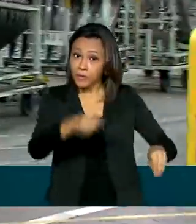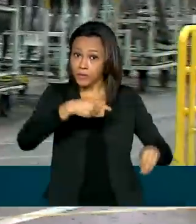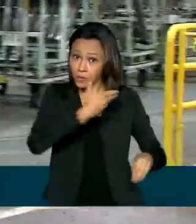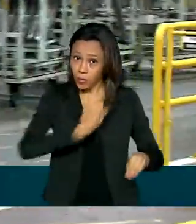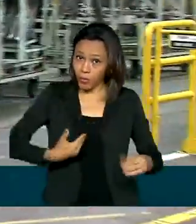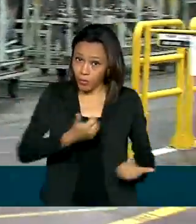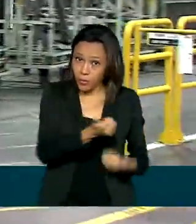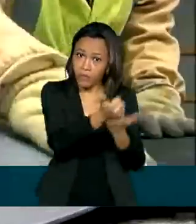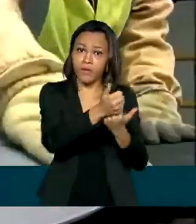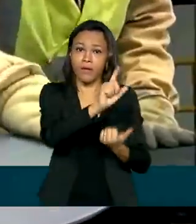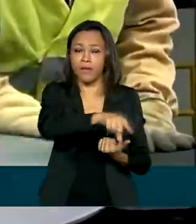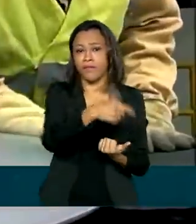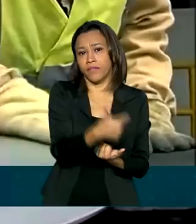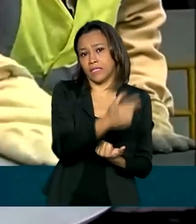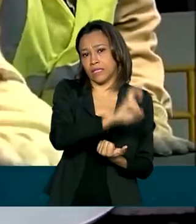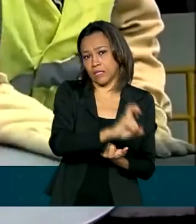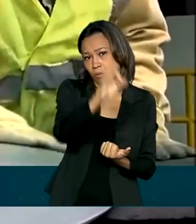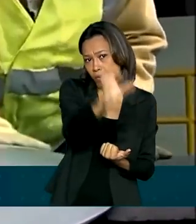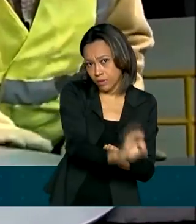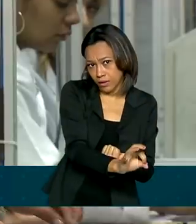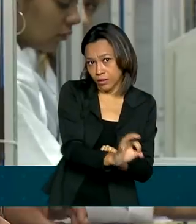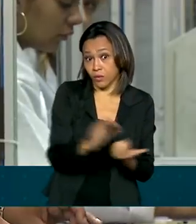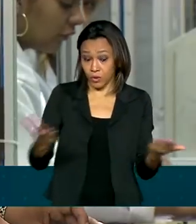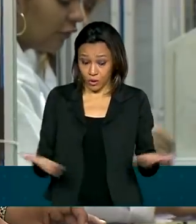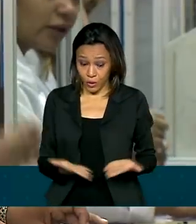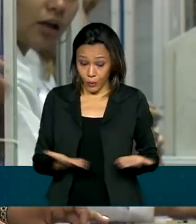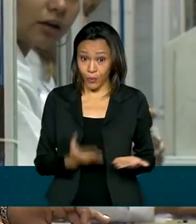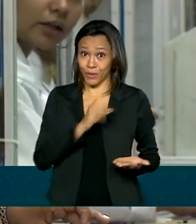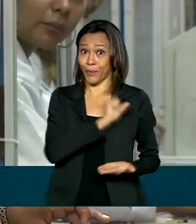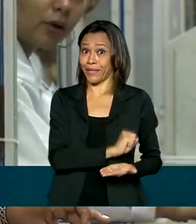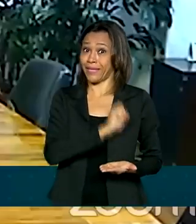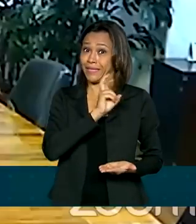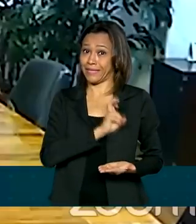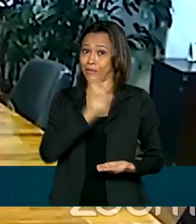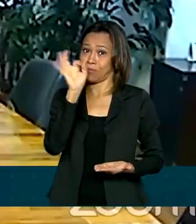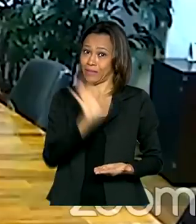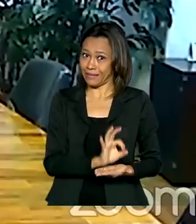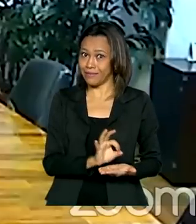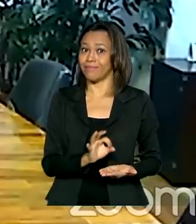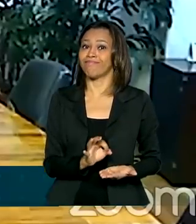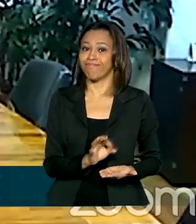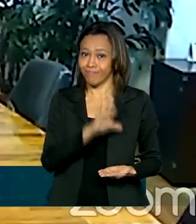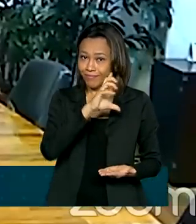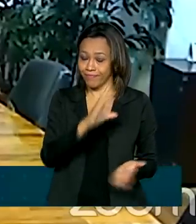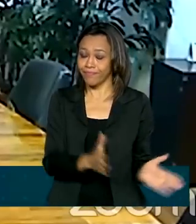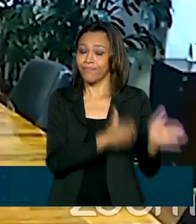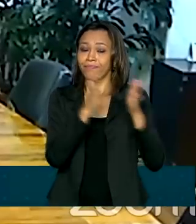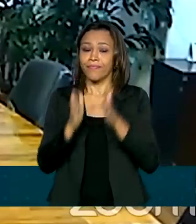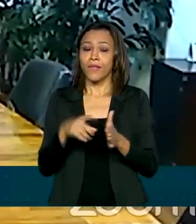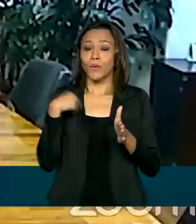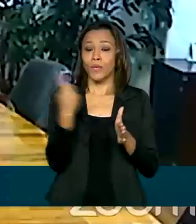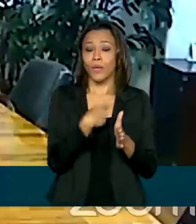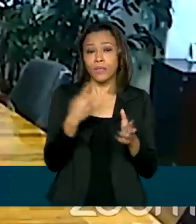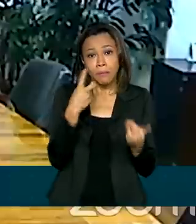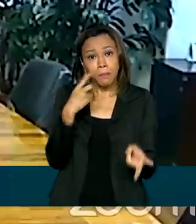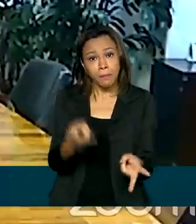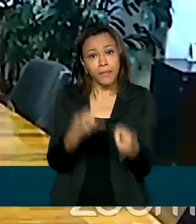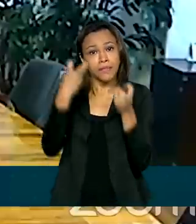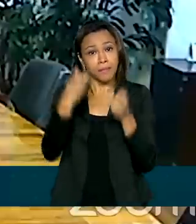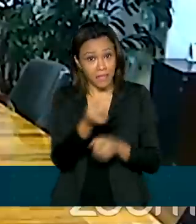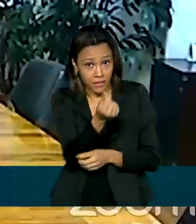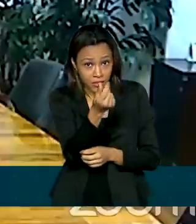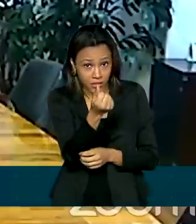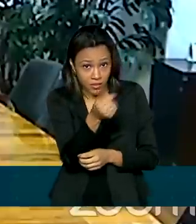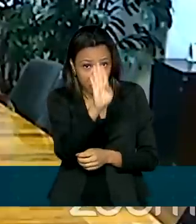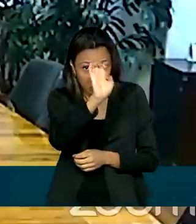25%, em vez dos atuais 85%. O que nós estamos vendo é que esse dinheiro está sendo muito bem